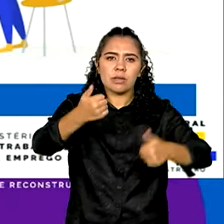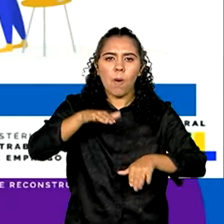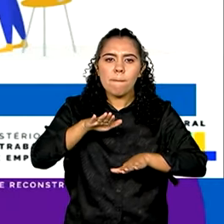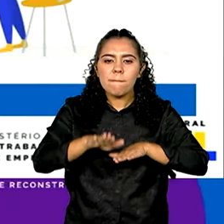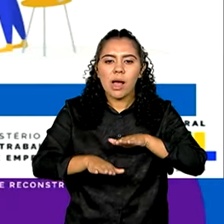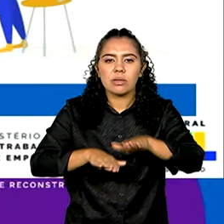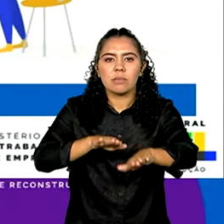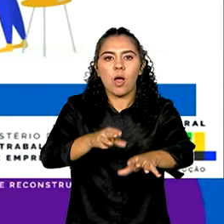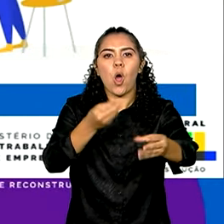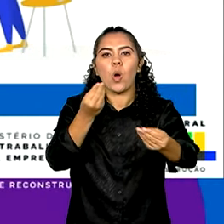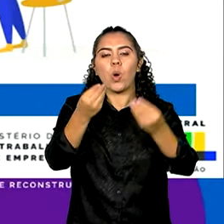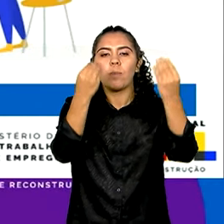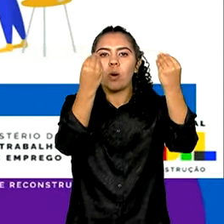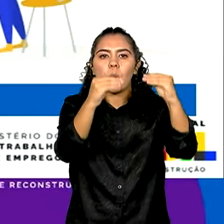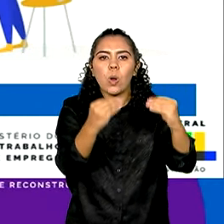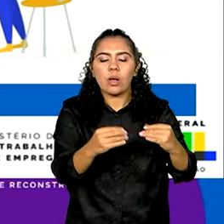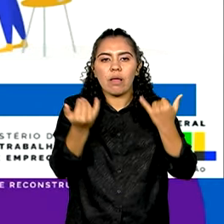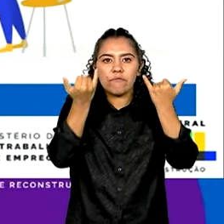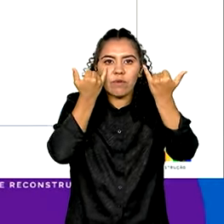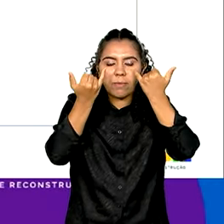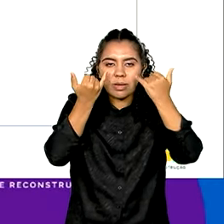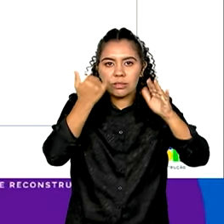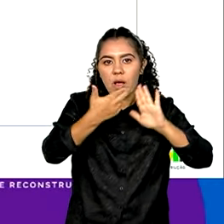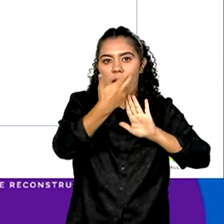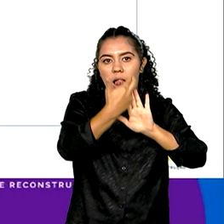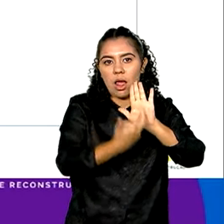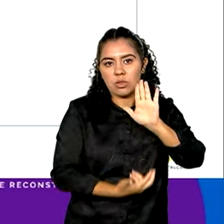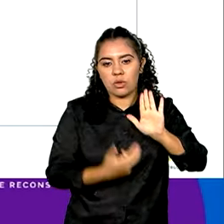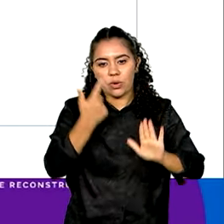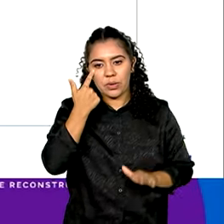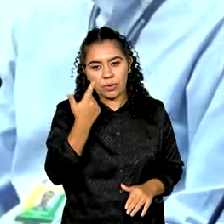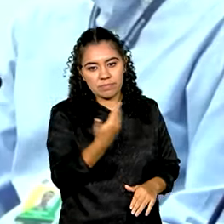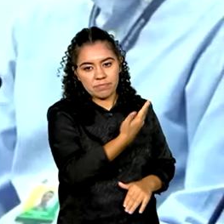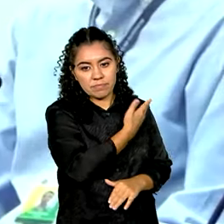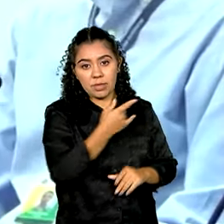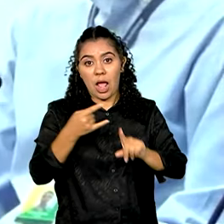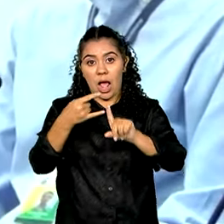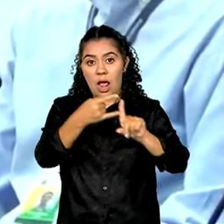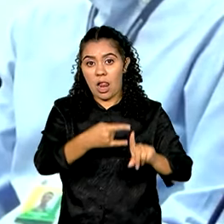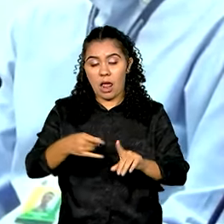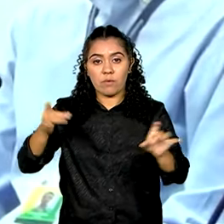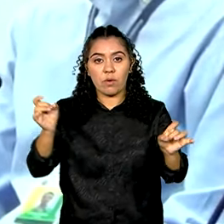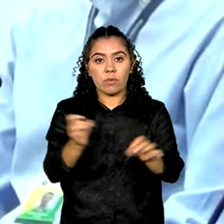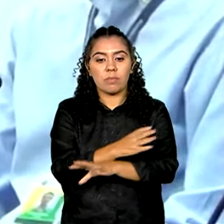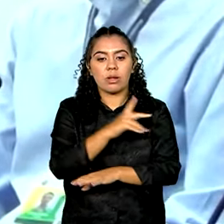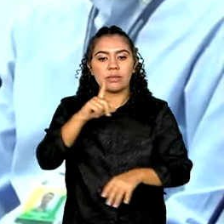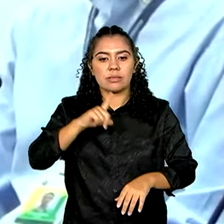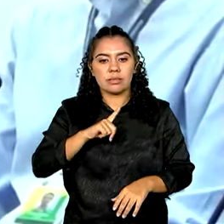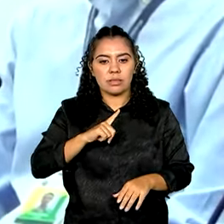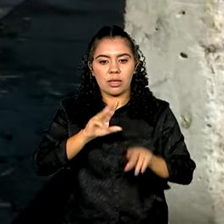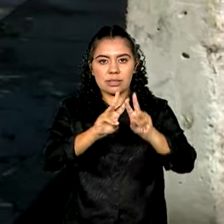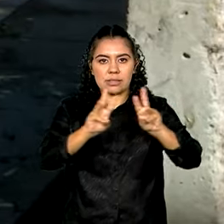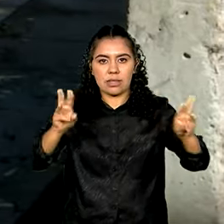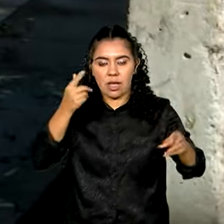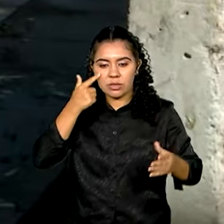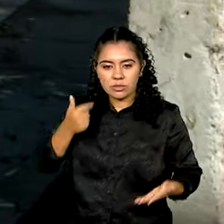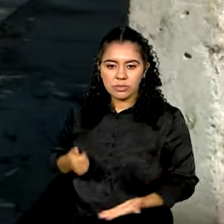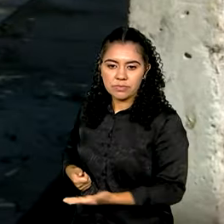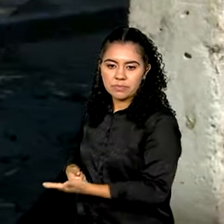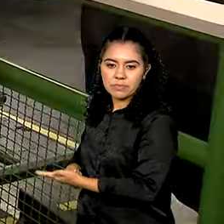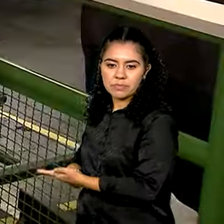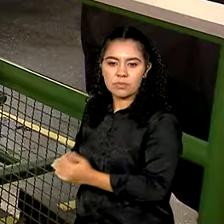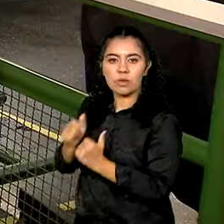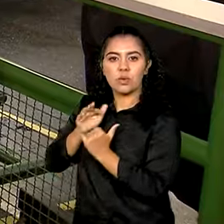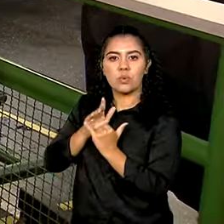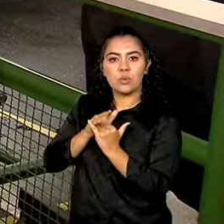passo como preencher o relatório. A live completa está disponível no canal Trabalho e Emprego no YouTube. As empresas